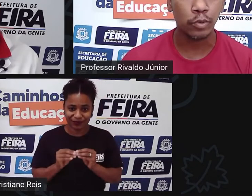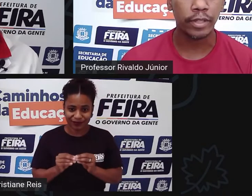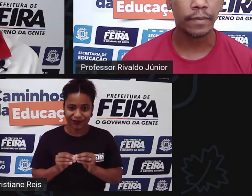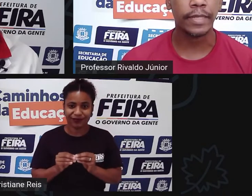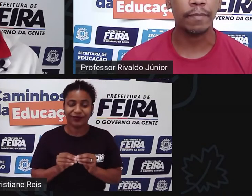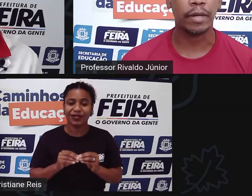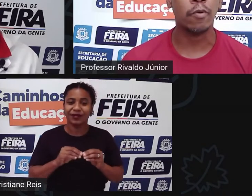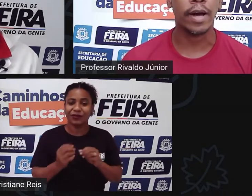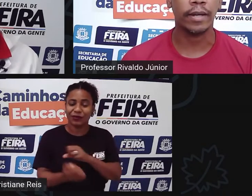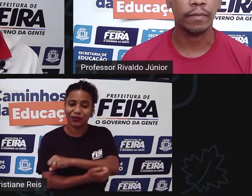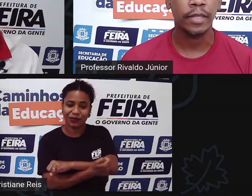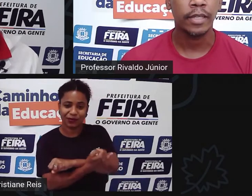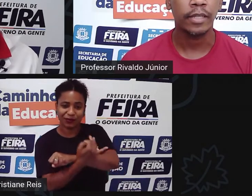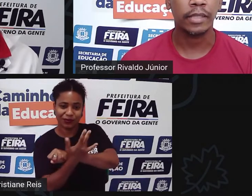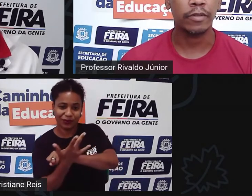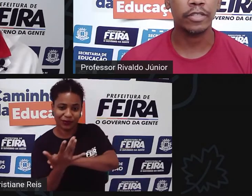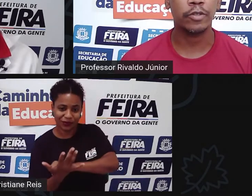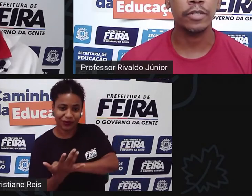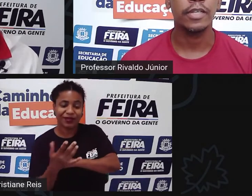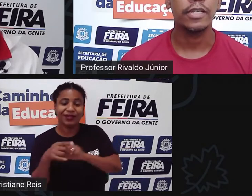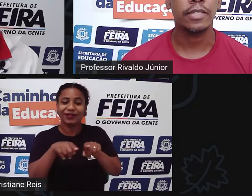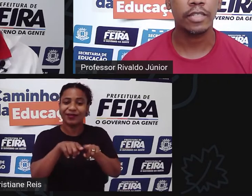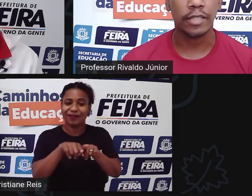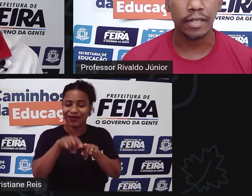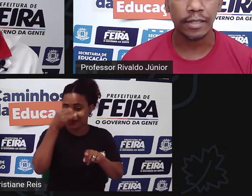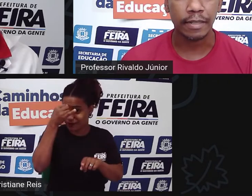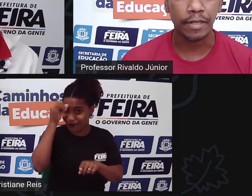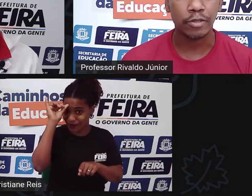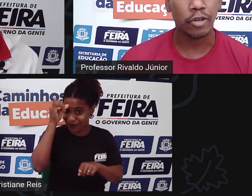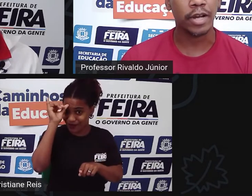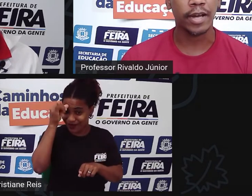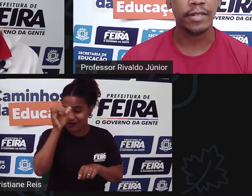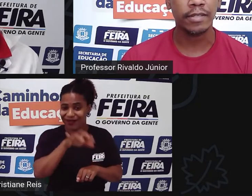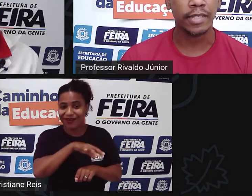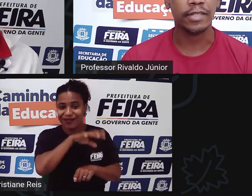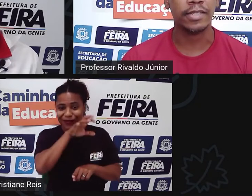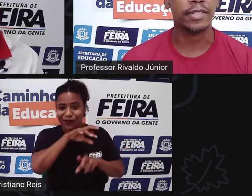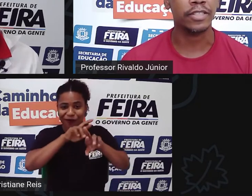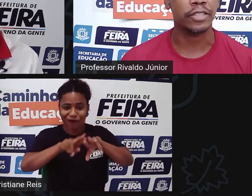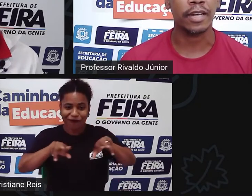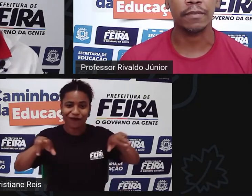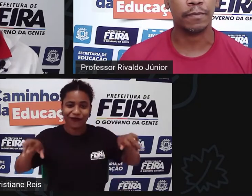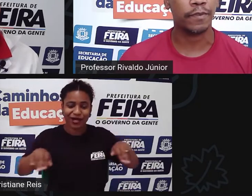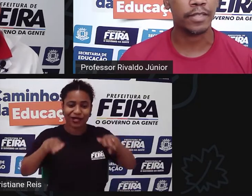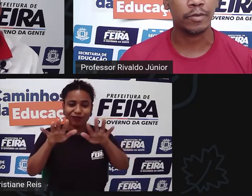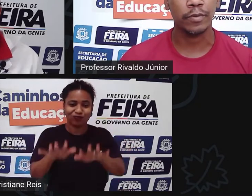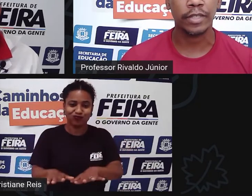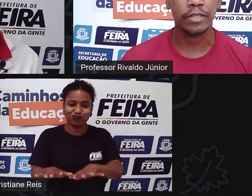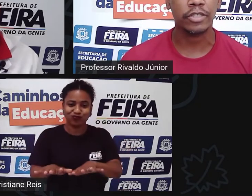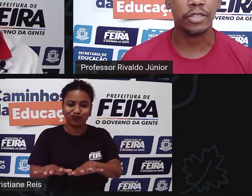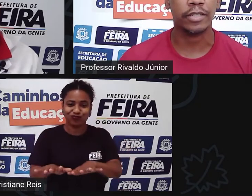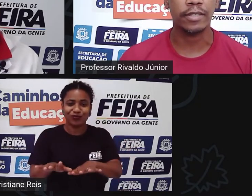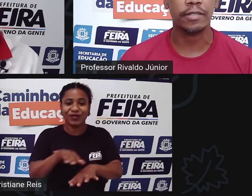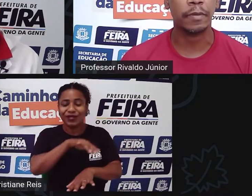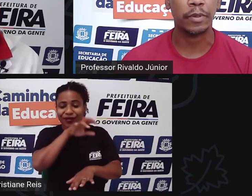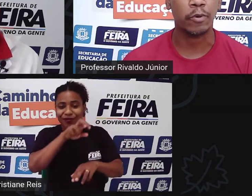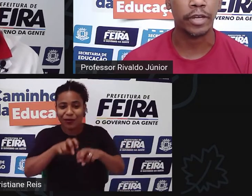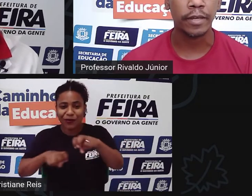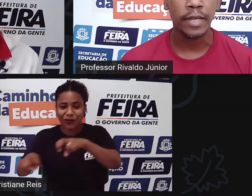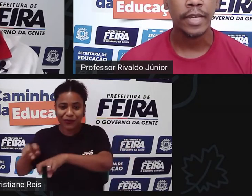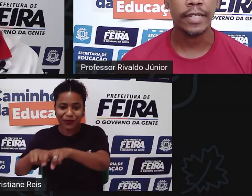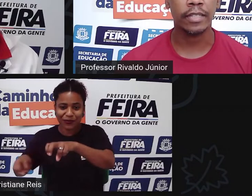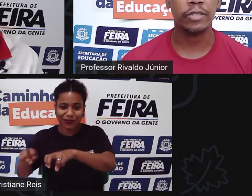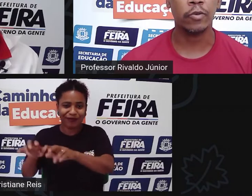agricultura e a pecuária. Então, gente se instala em determinados locais, sem a necessidade de estar fazendo grandes distâncias para